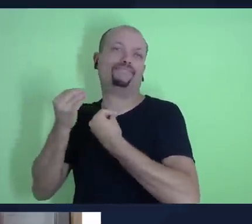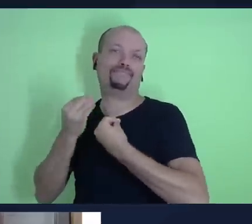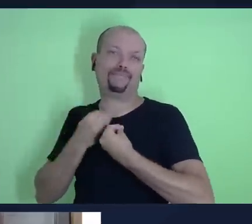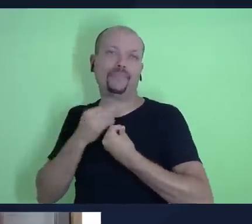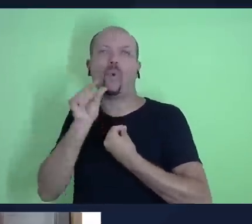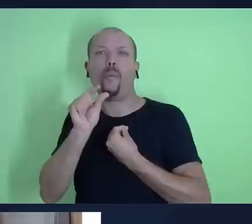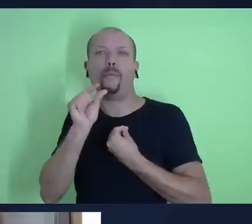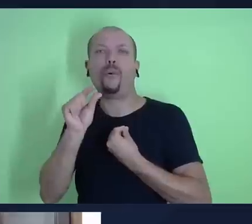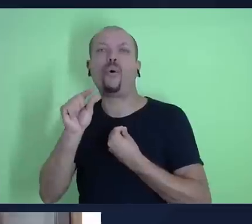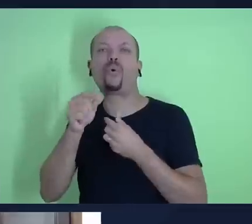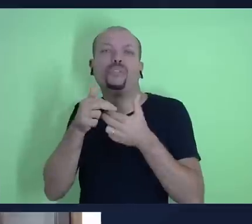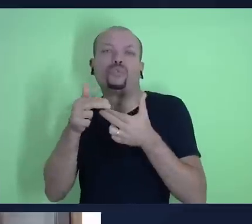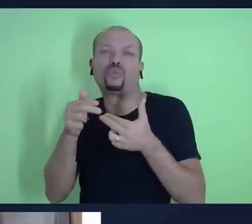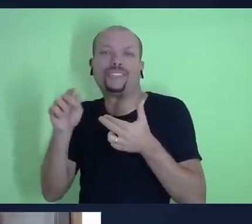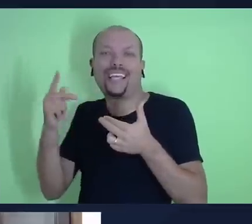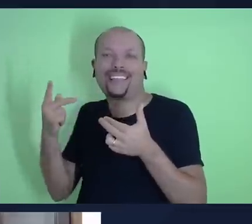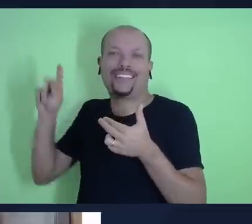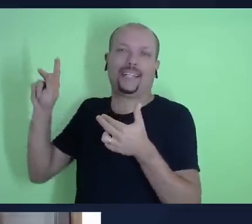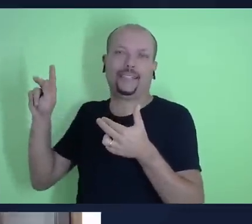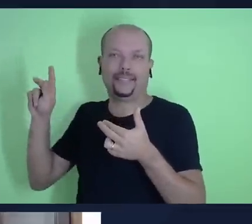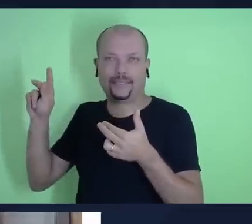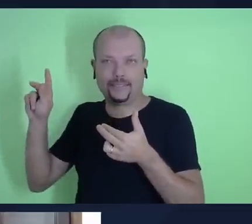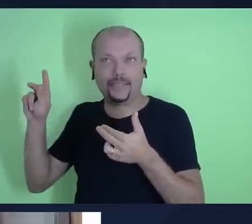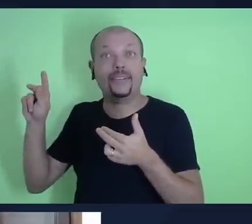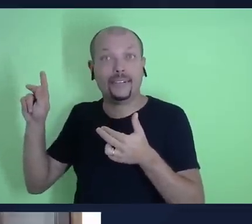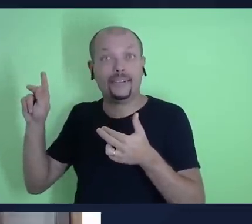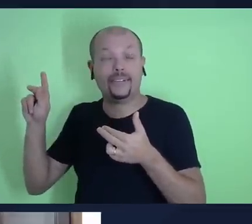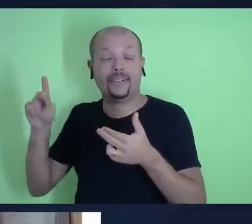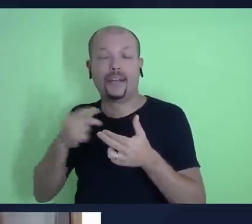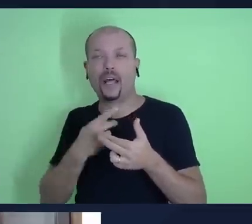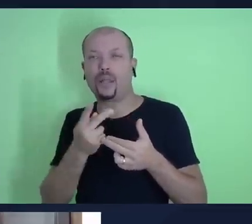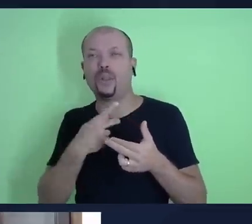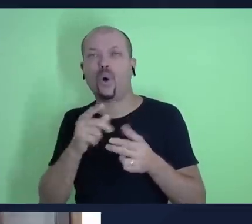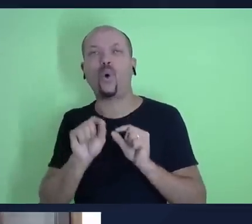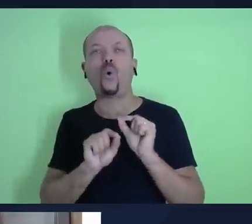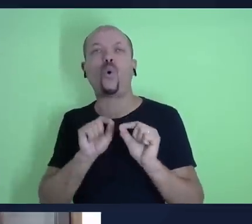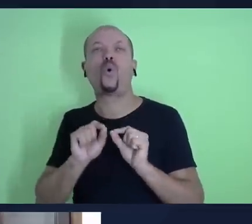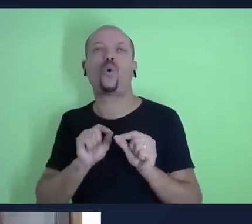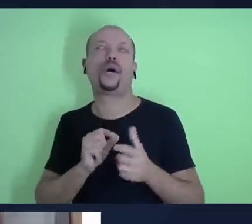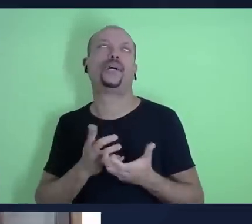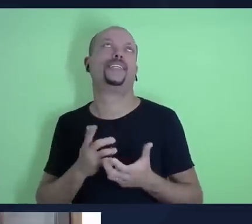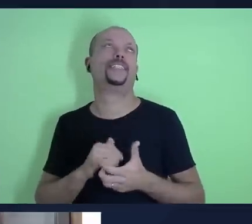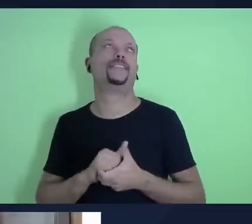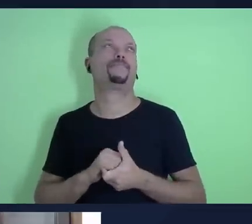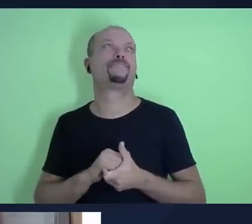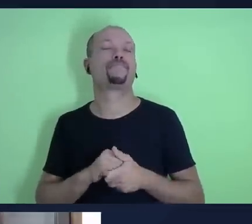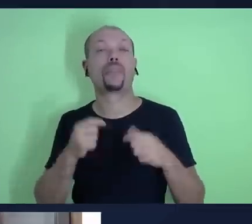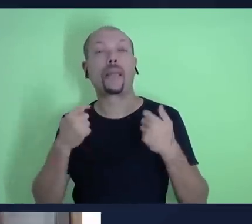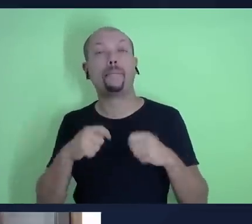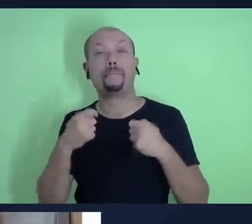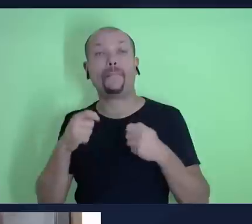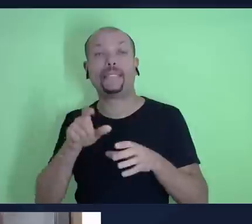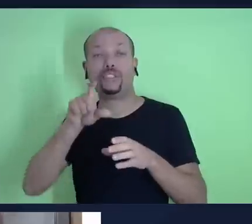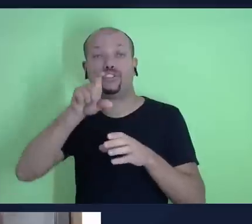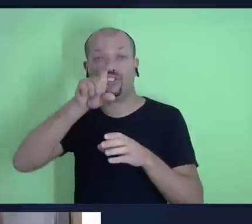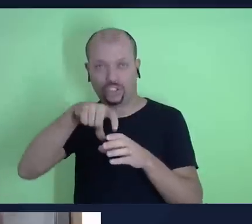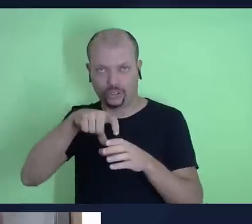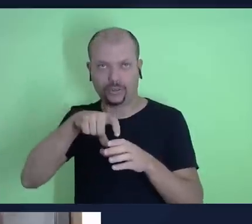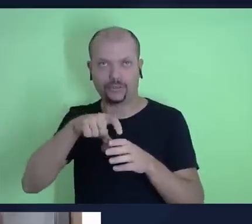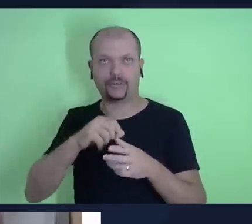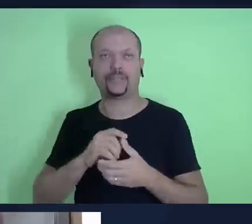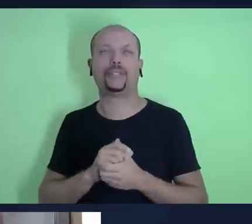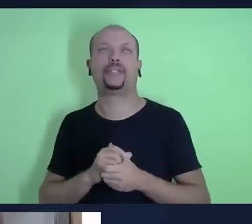é dele certo a gente deve dizimar a gente deve realizar